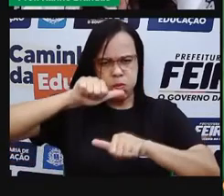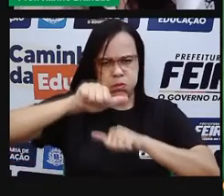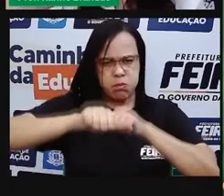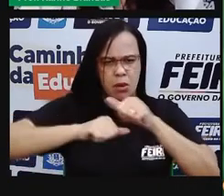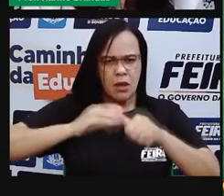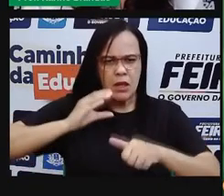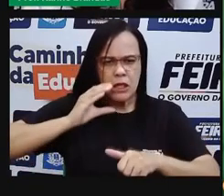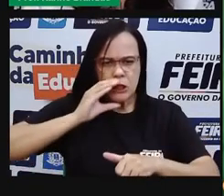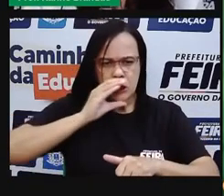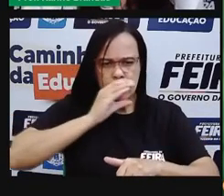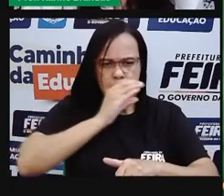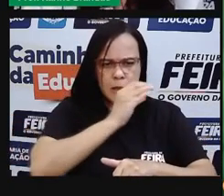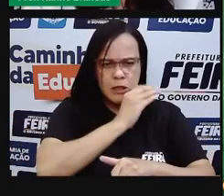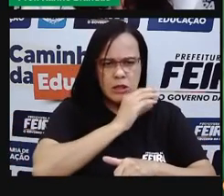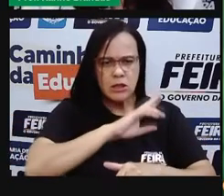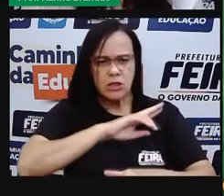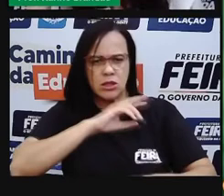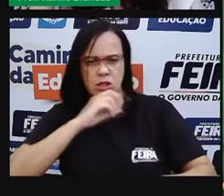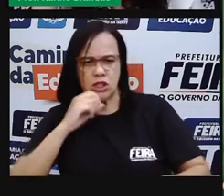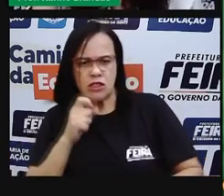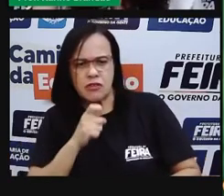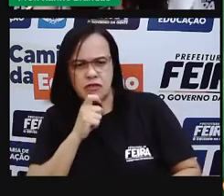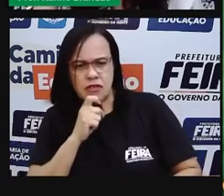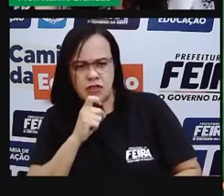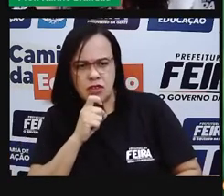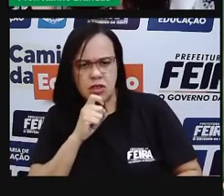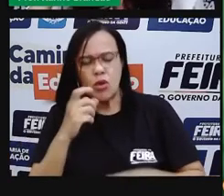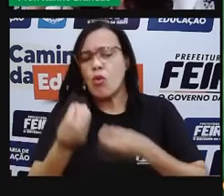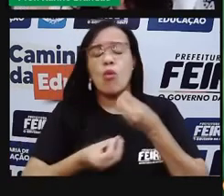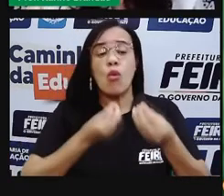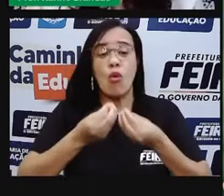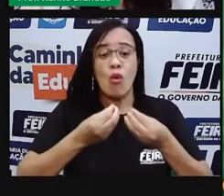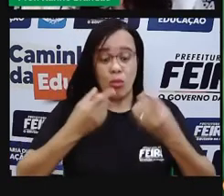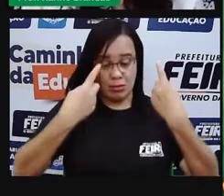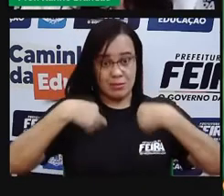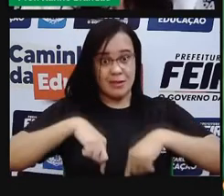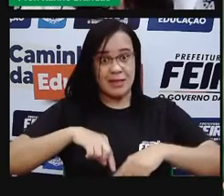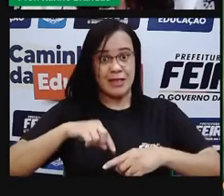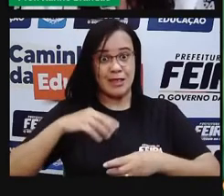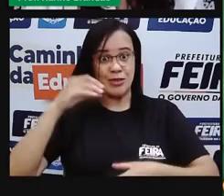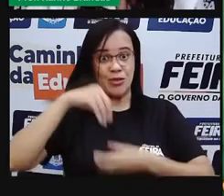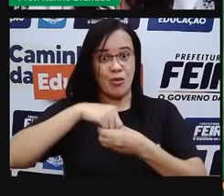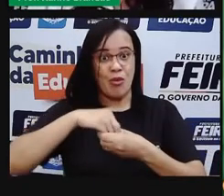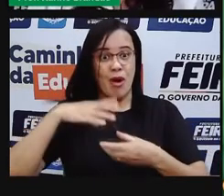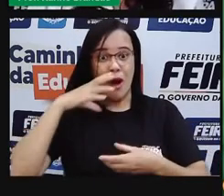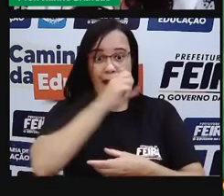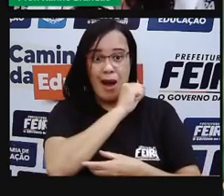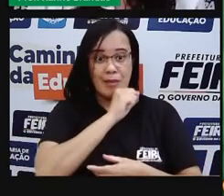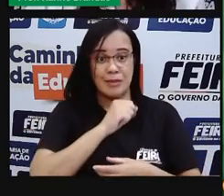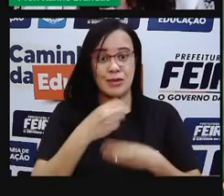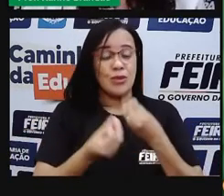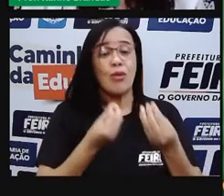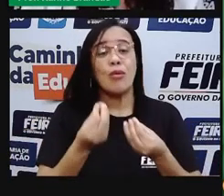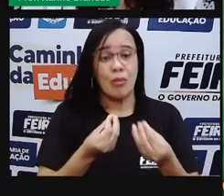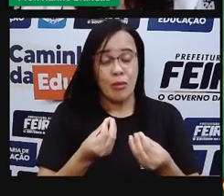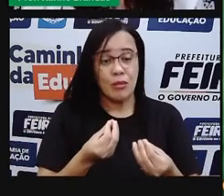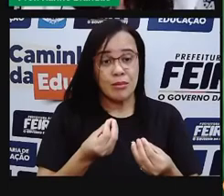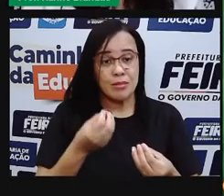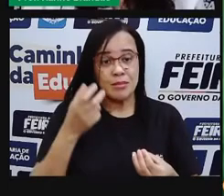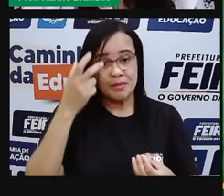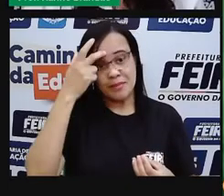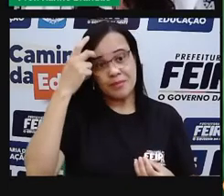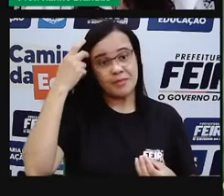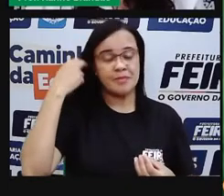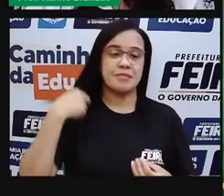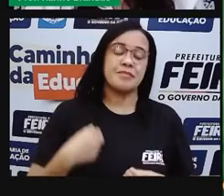mudasse de estado físico por conta de uma mudança de temperatura rapidamente, isso ia gerar o que, Pró? Isso ia gerar